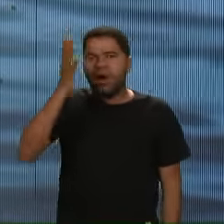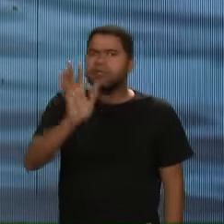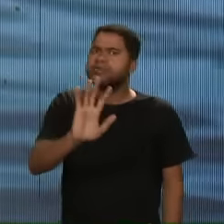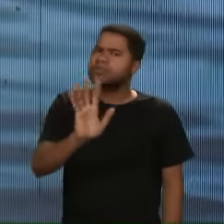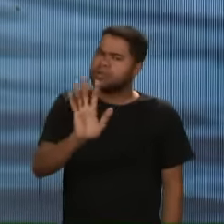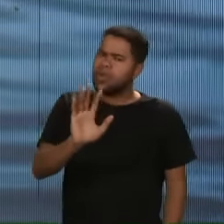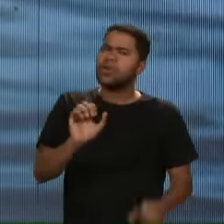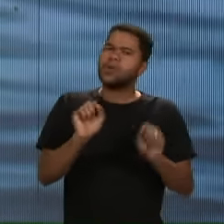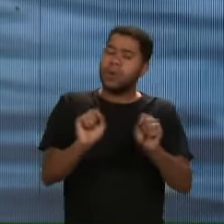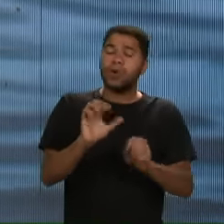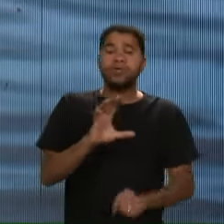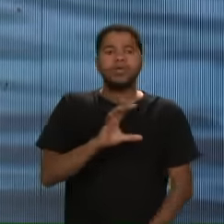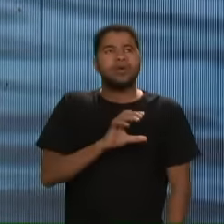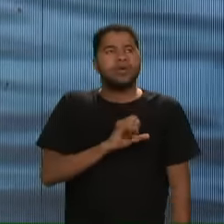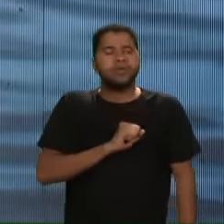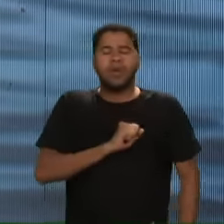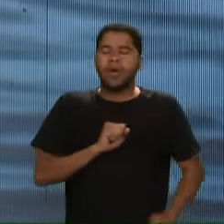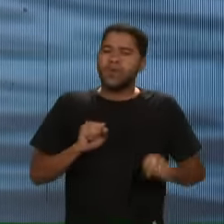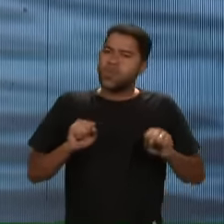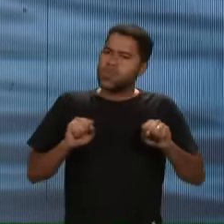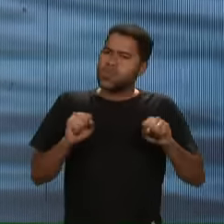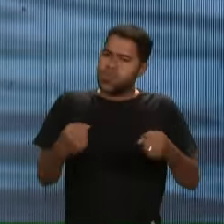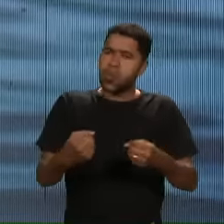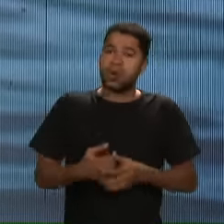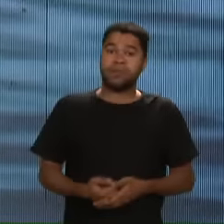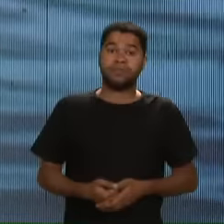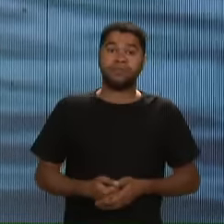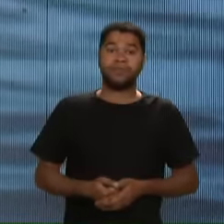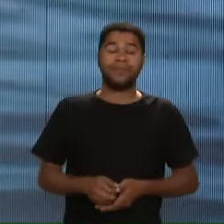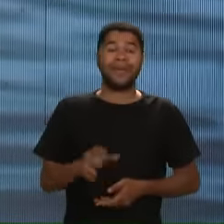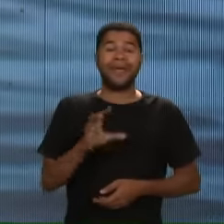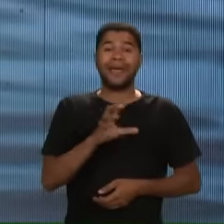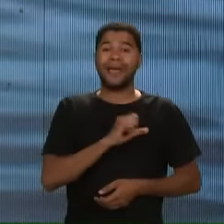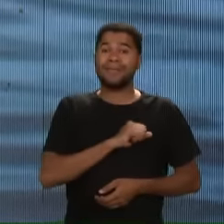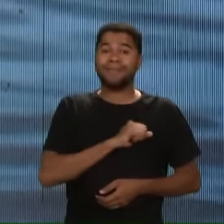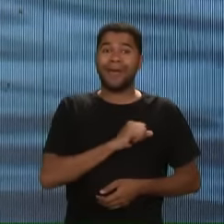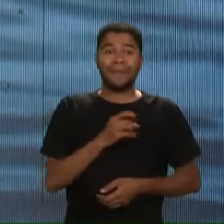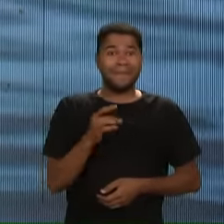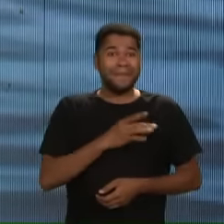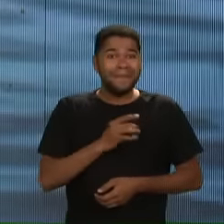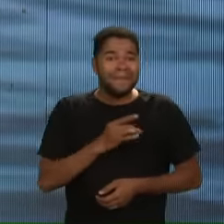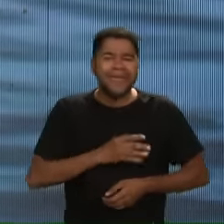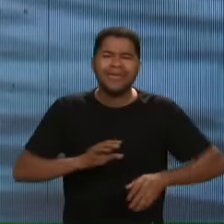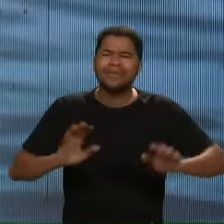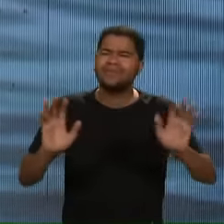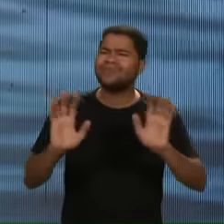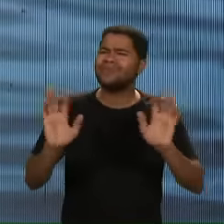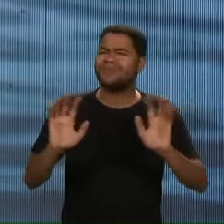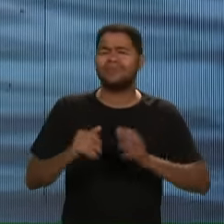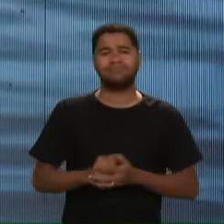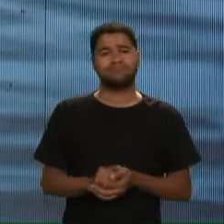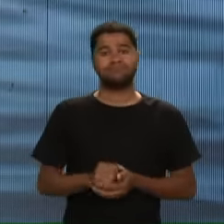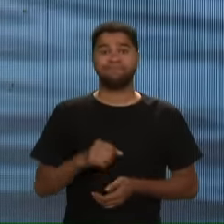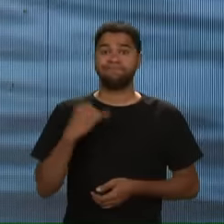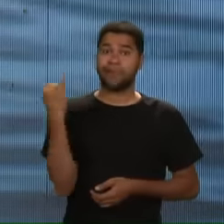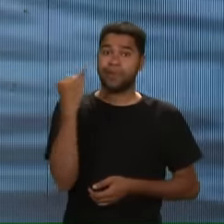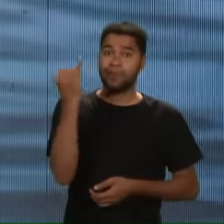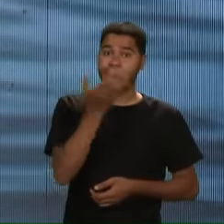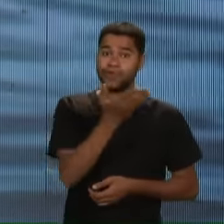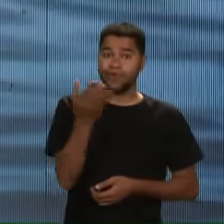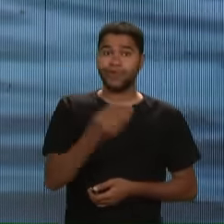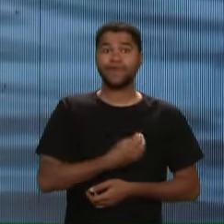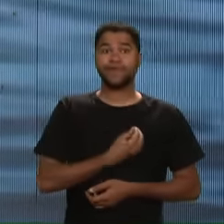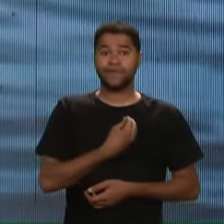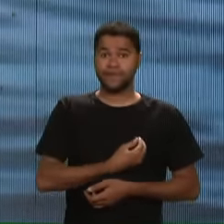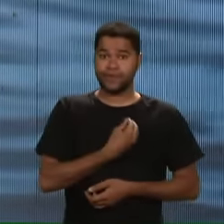Amar De uma forma Tão intensa Mas amar Sem medo É tão importante Que você viva